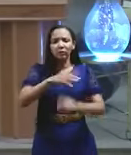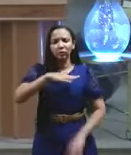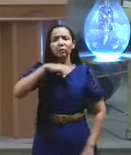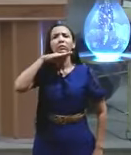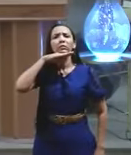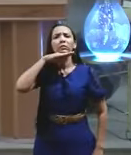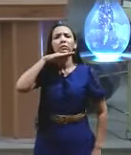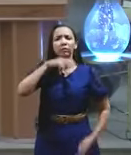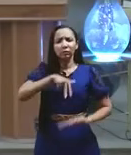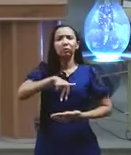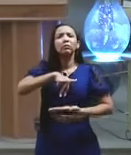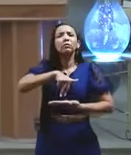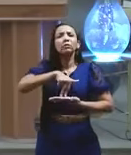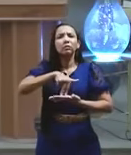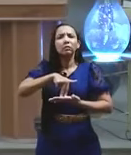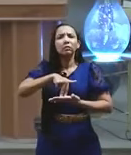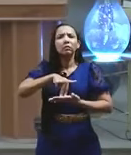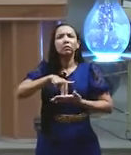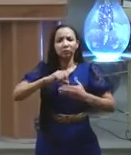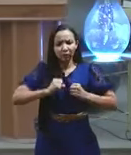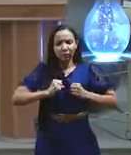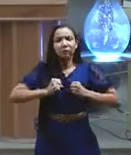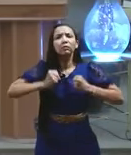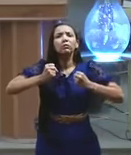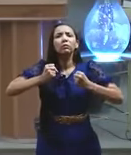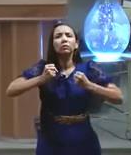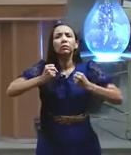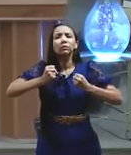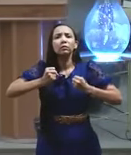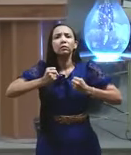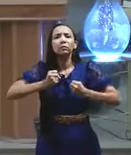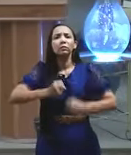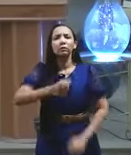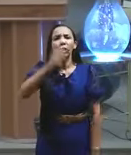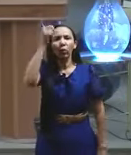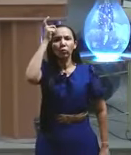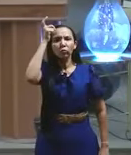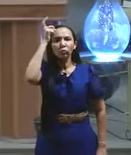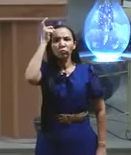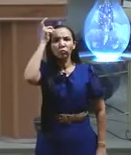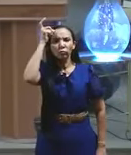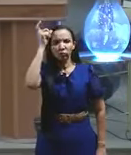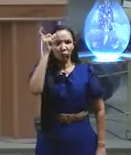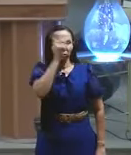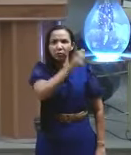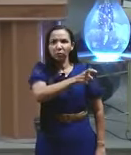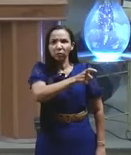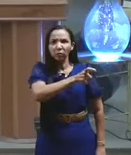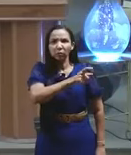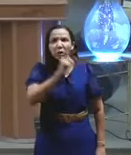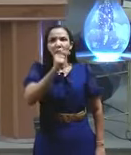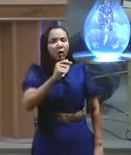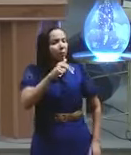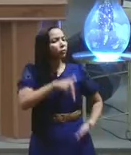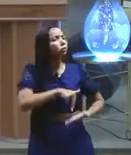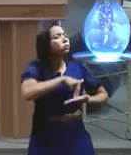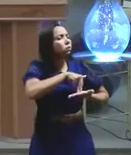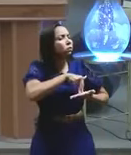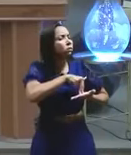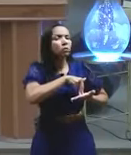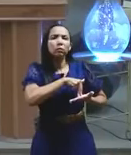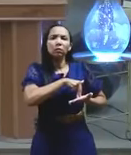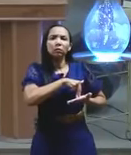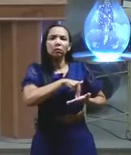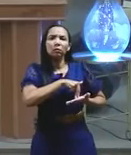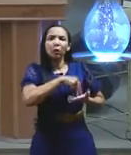Partir para cima, resistir ao? Pronto. Tu tem que entender, aí você diz assim, eu vou